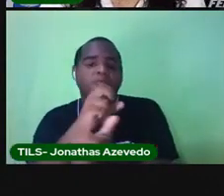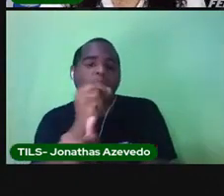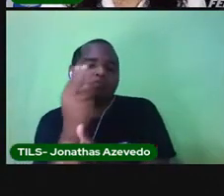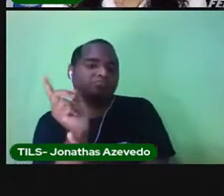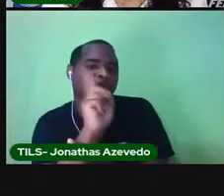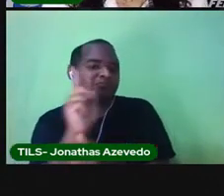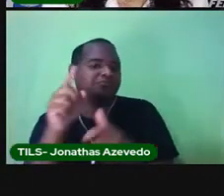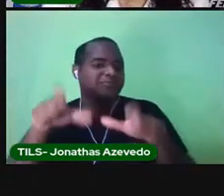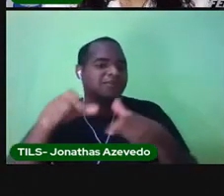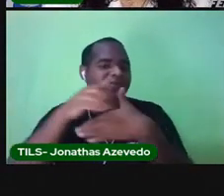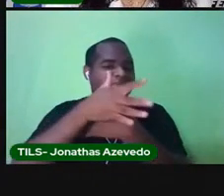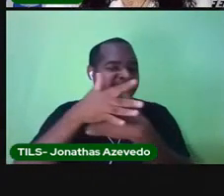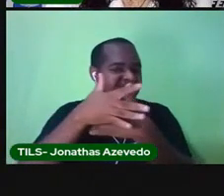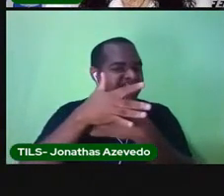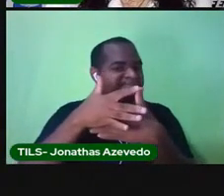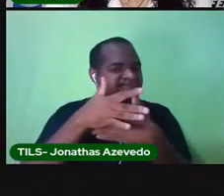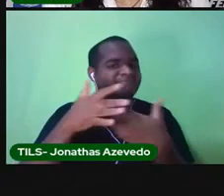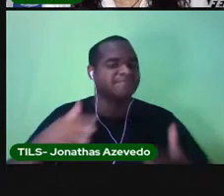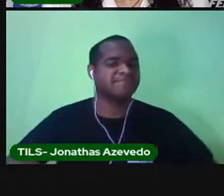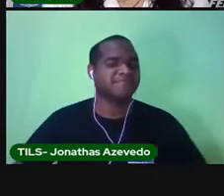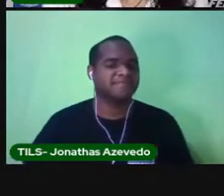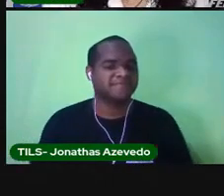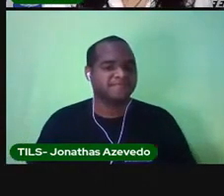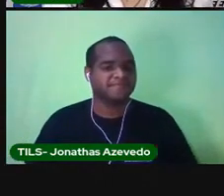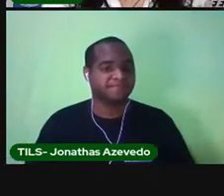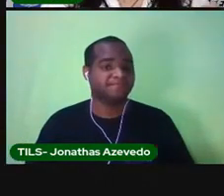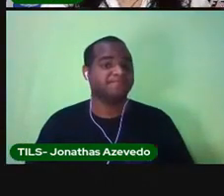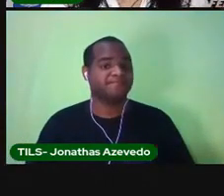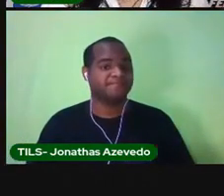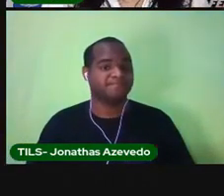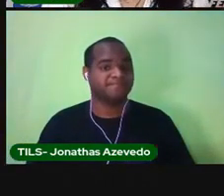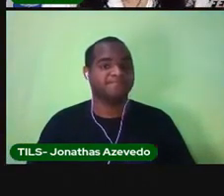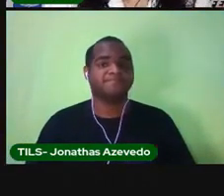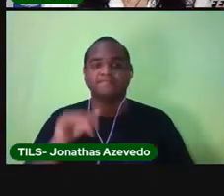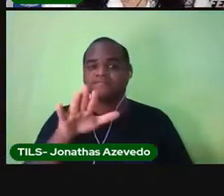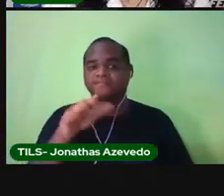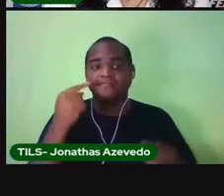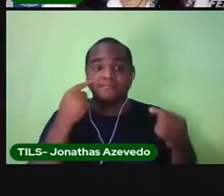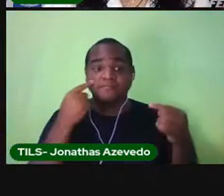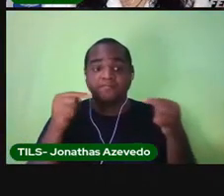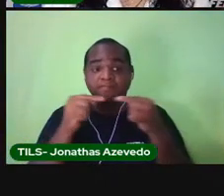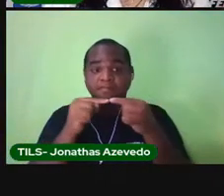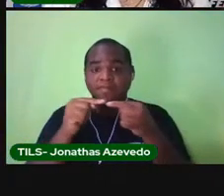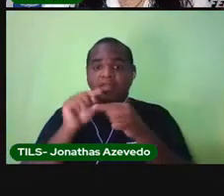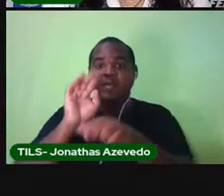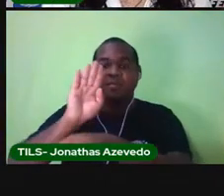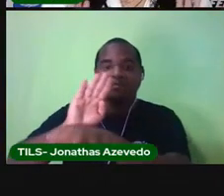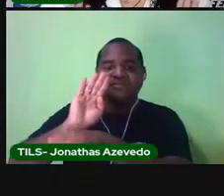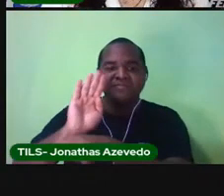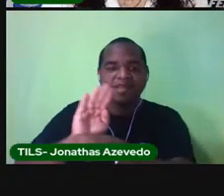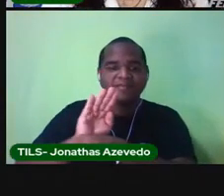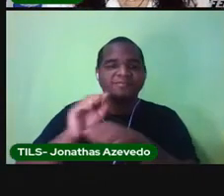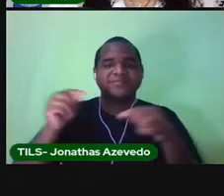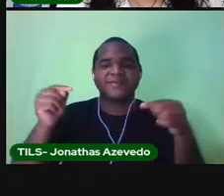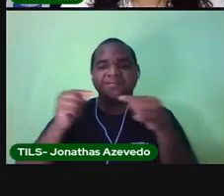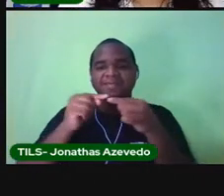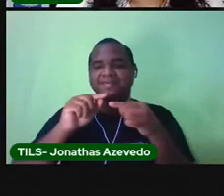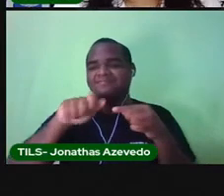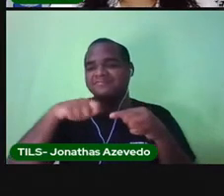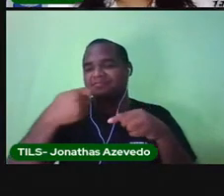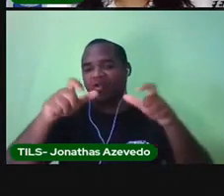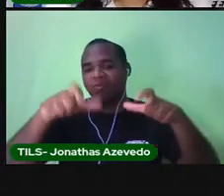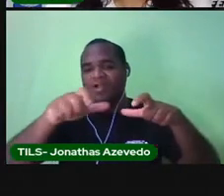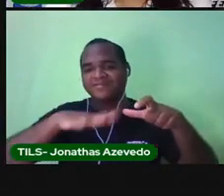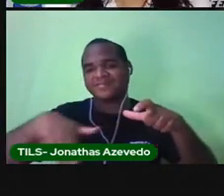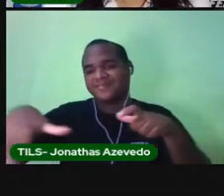do centro da cidade. Esse é um tipo de bairro residencial. Se você prestar bastante